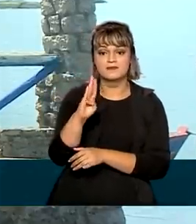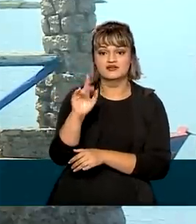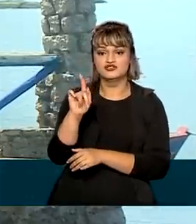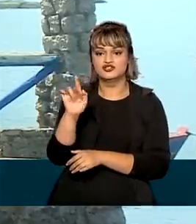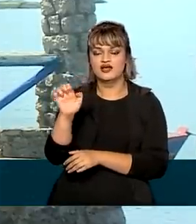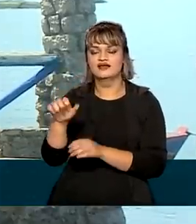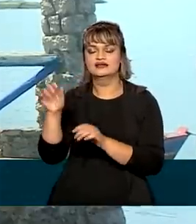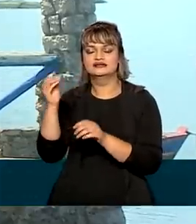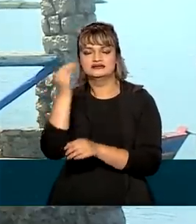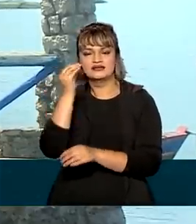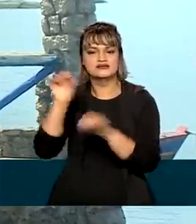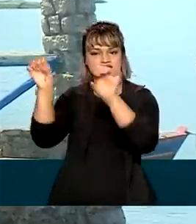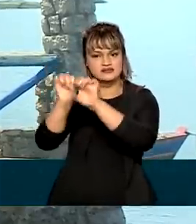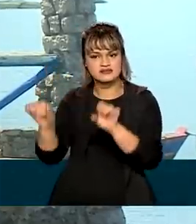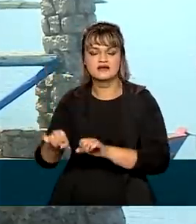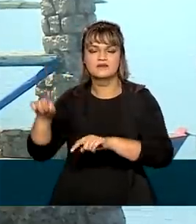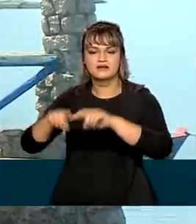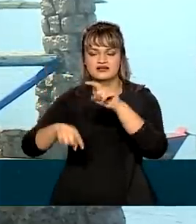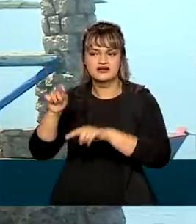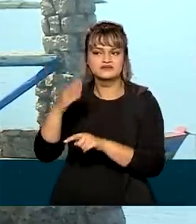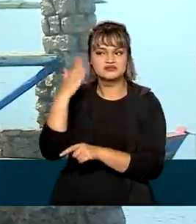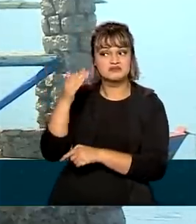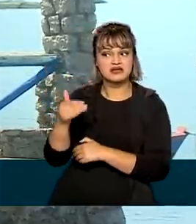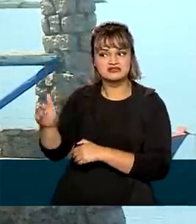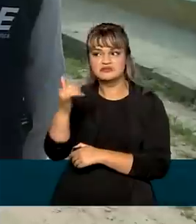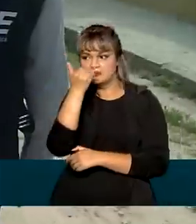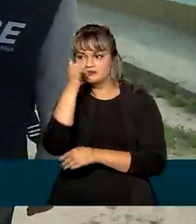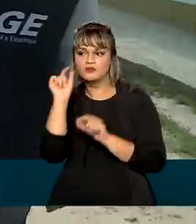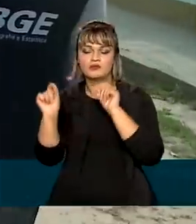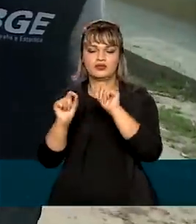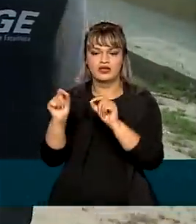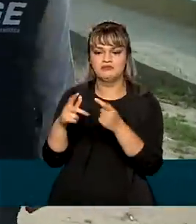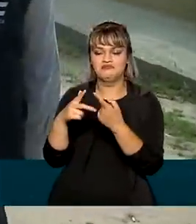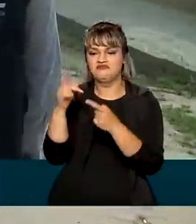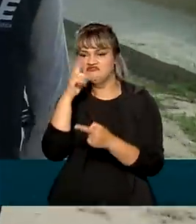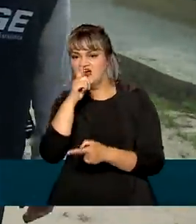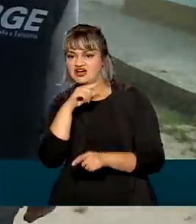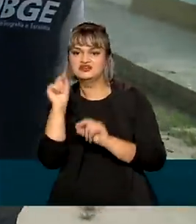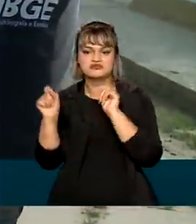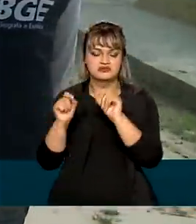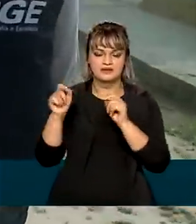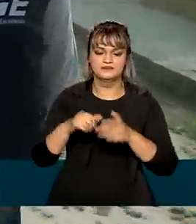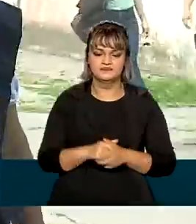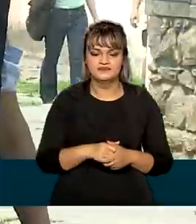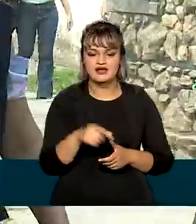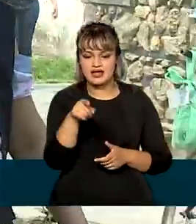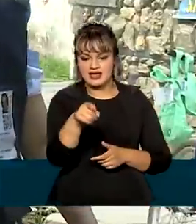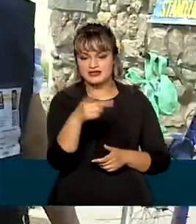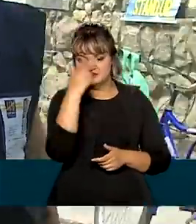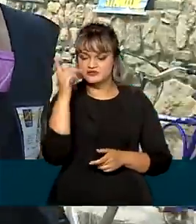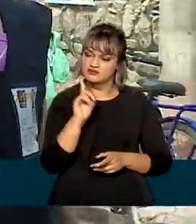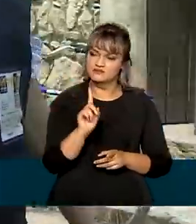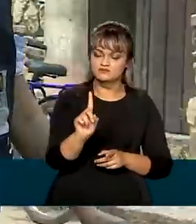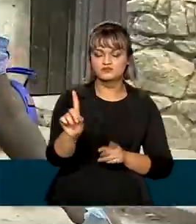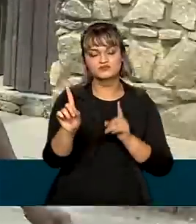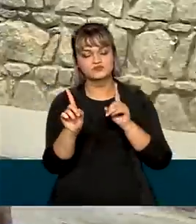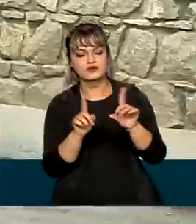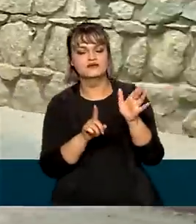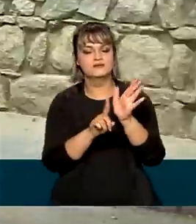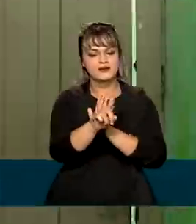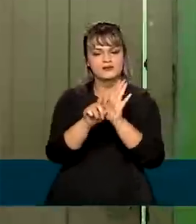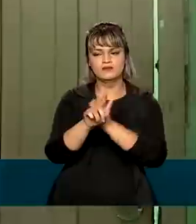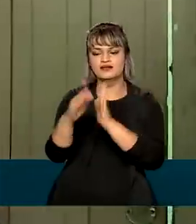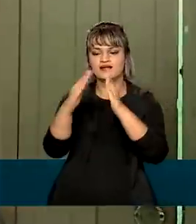sistemas e equipamentos para corrigir possíveis falhas. Os recenseadores fazem a coleta de dados de